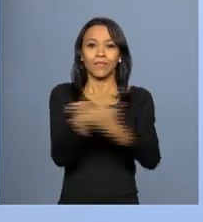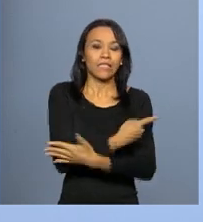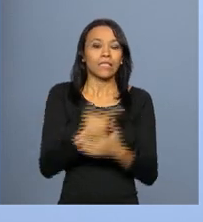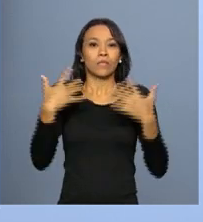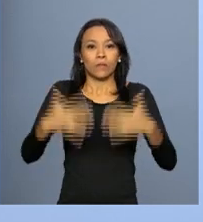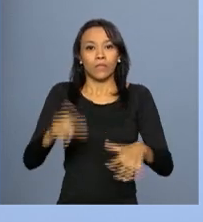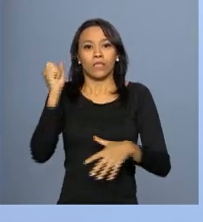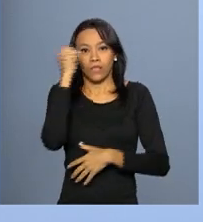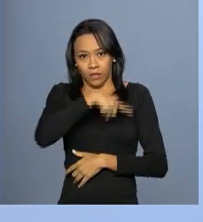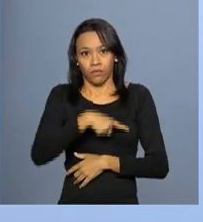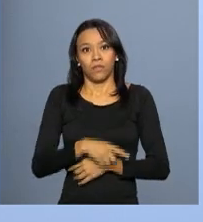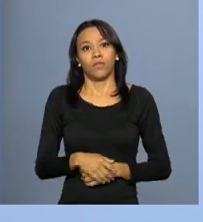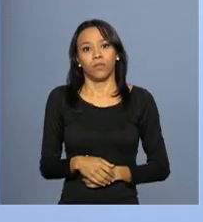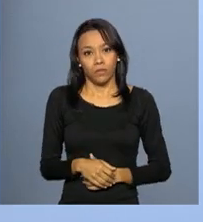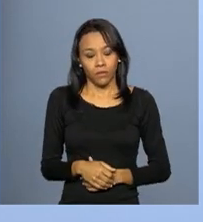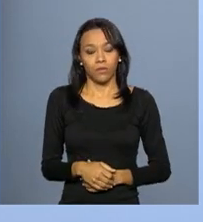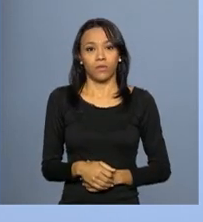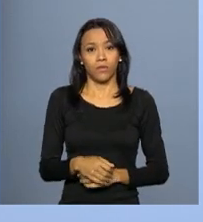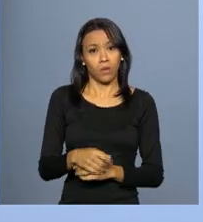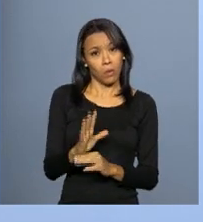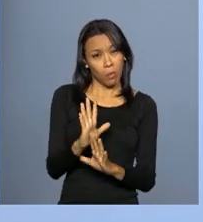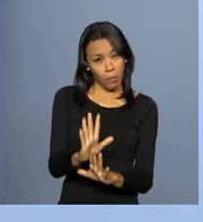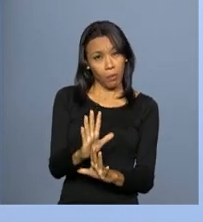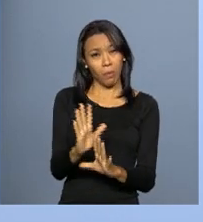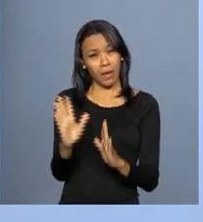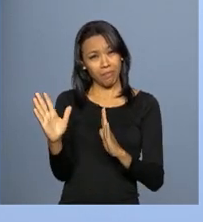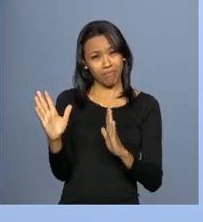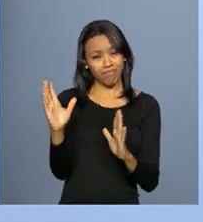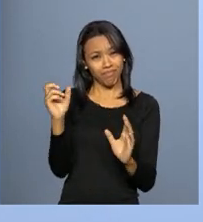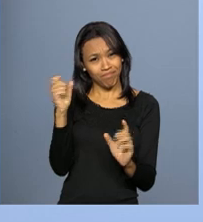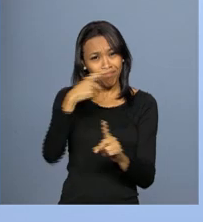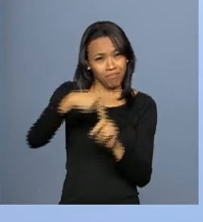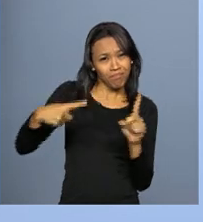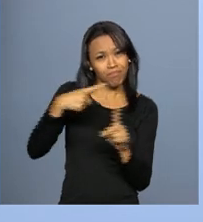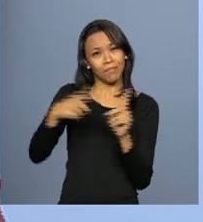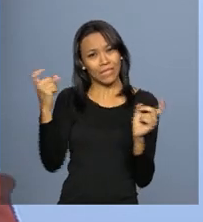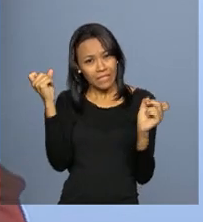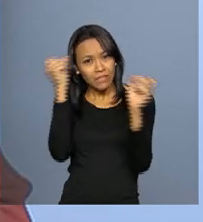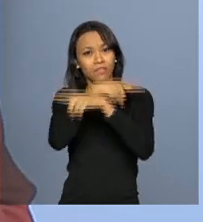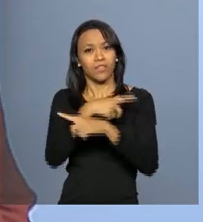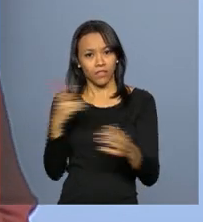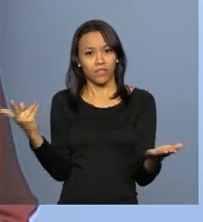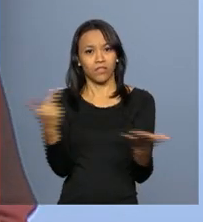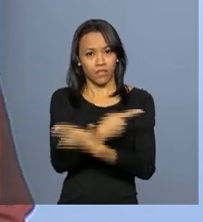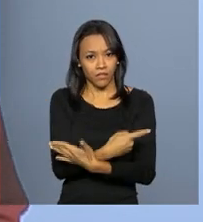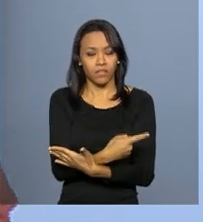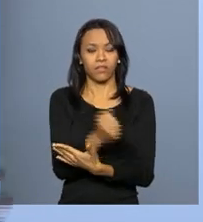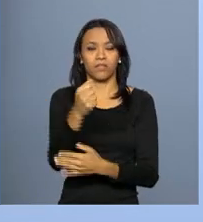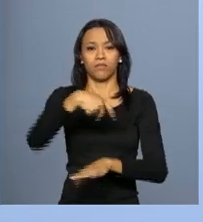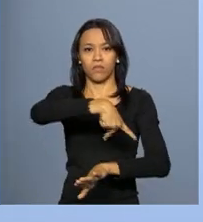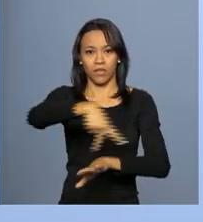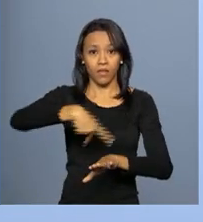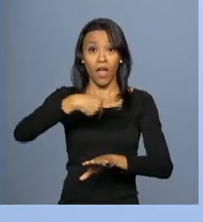dificuldades. Uma parte desse momento de dificuldades é